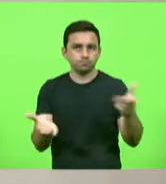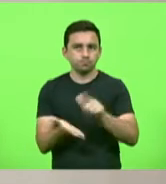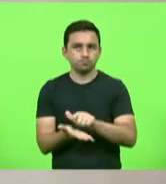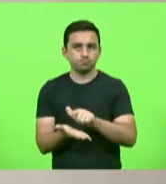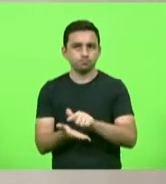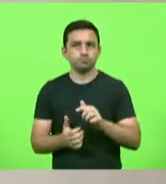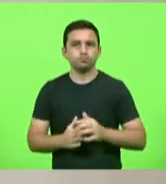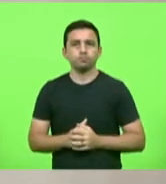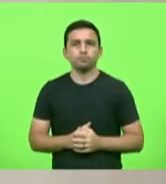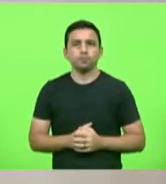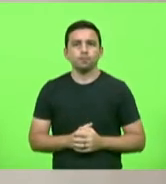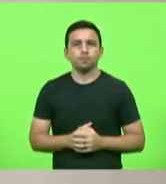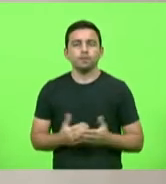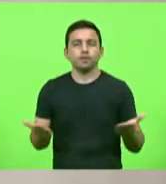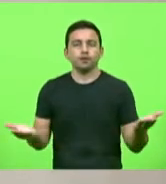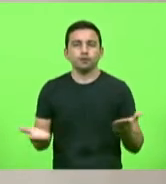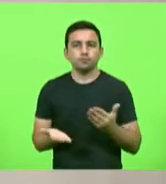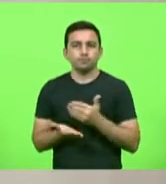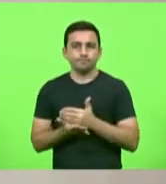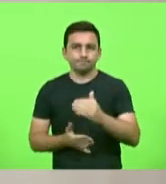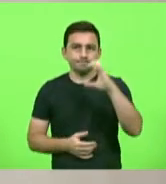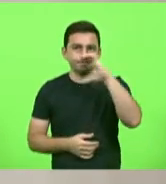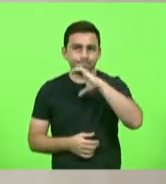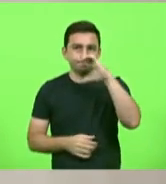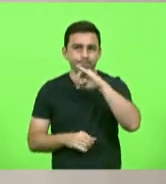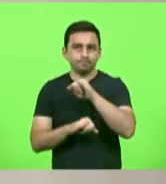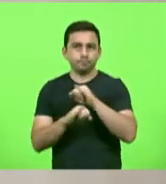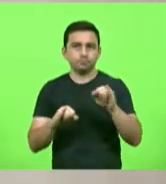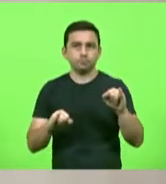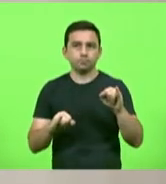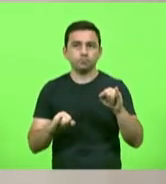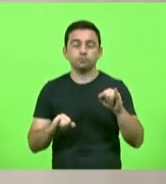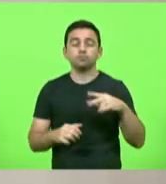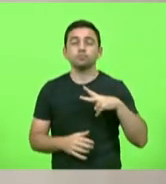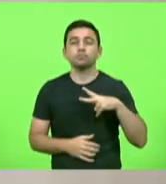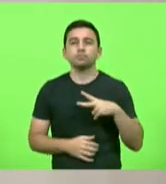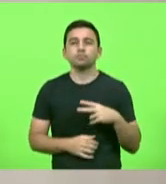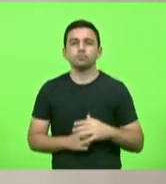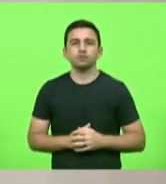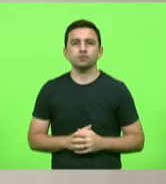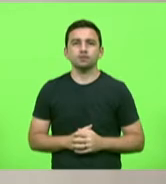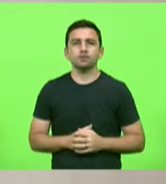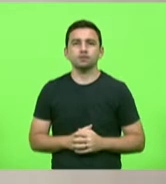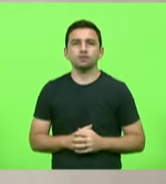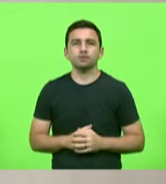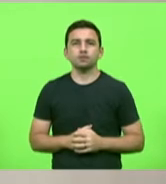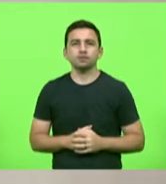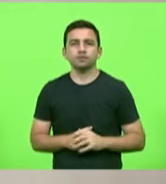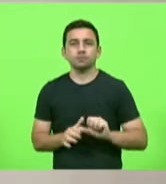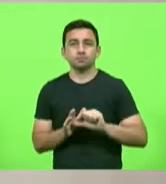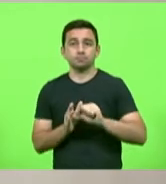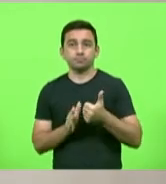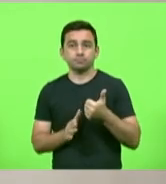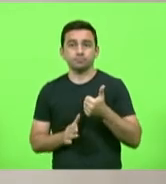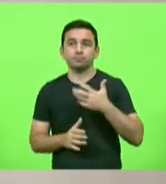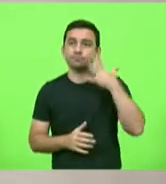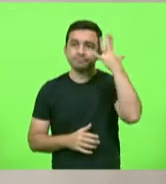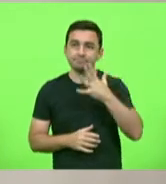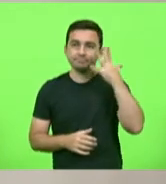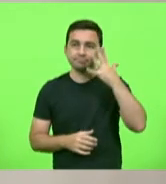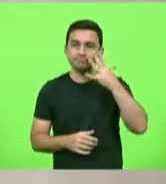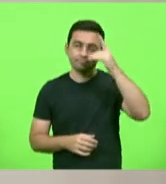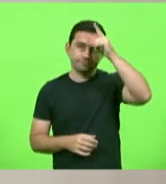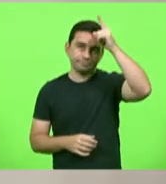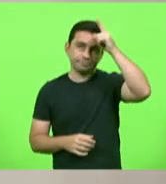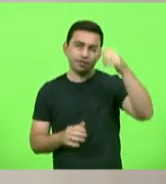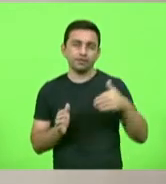expediente. E entraremos agora em breves comunicações pessoais. E o primeiro deputado inscrito, o deputado Sargento Lima,